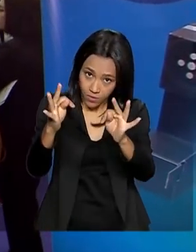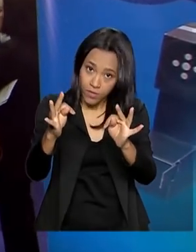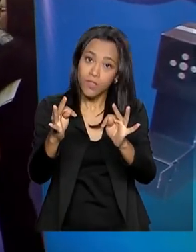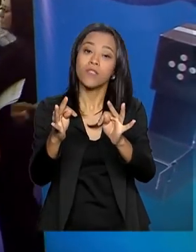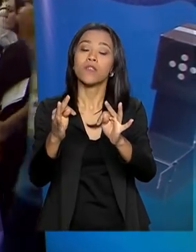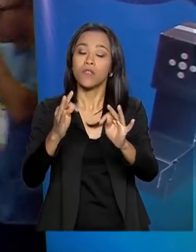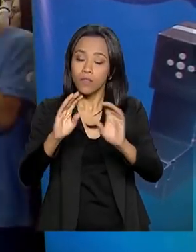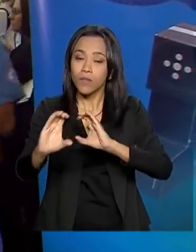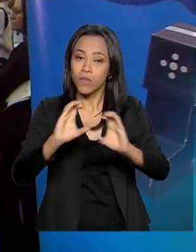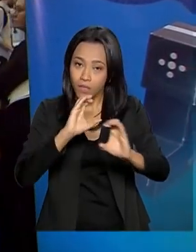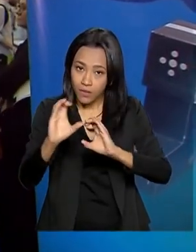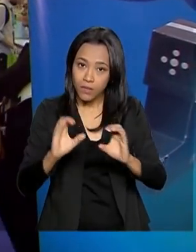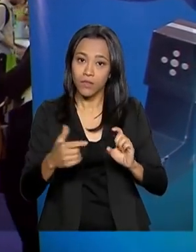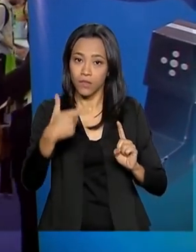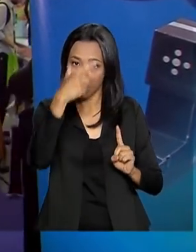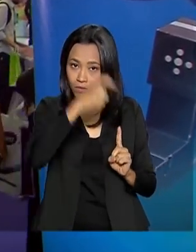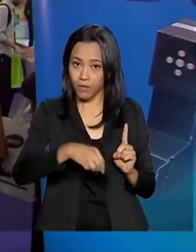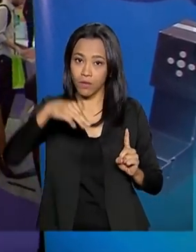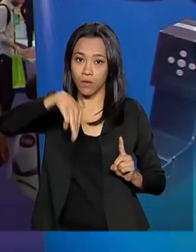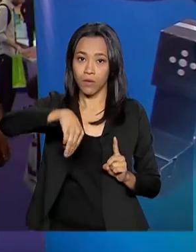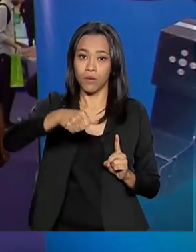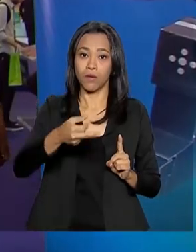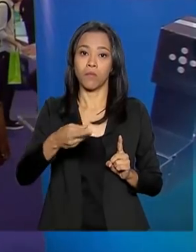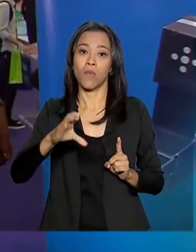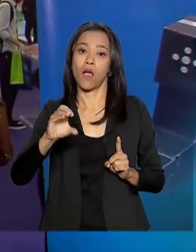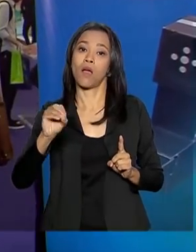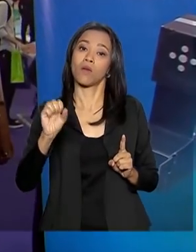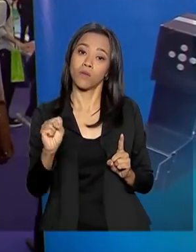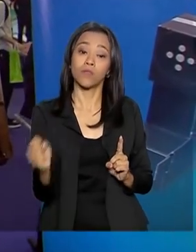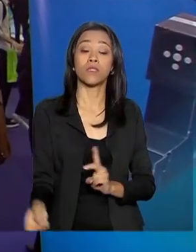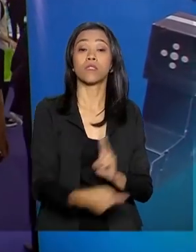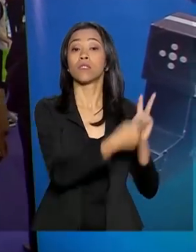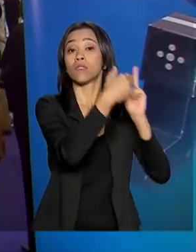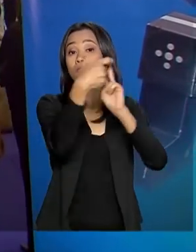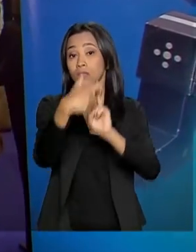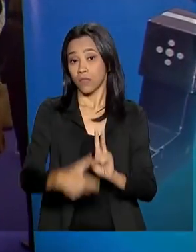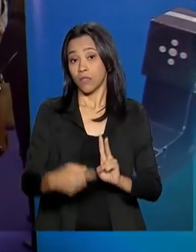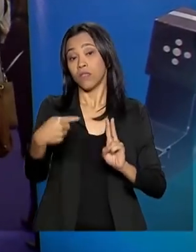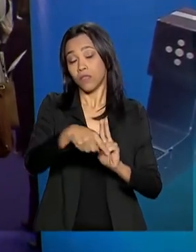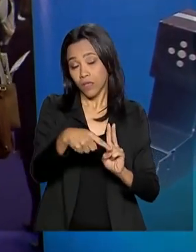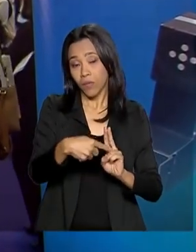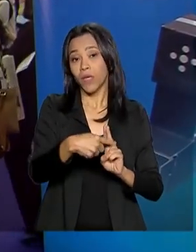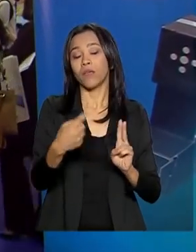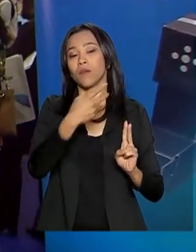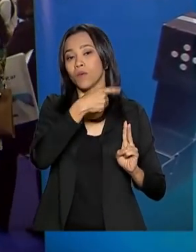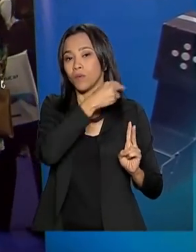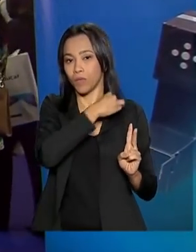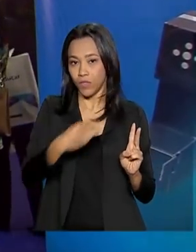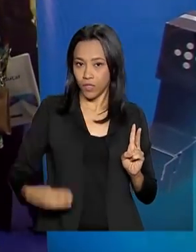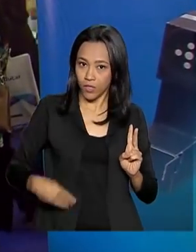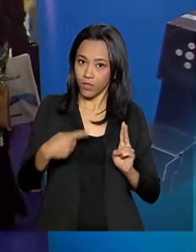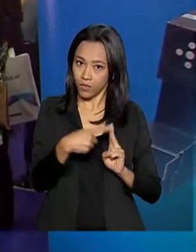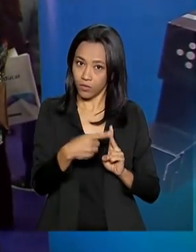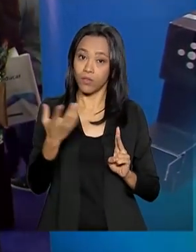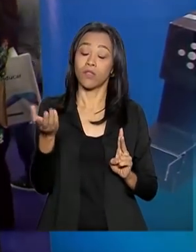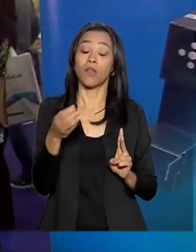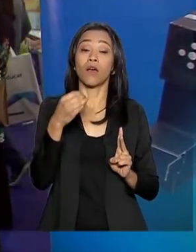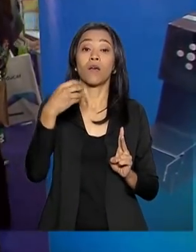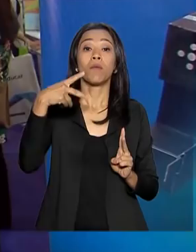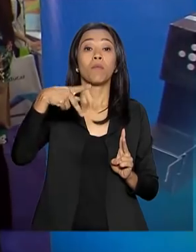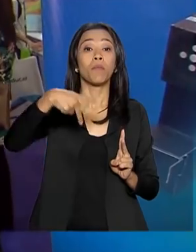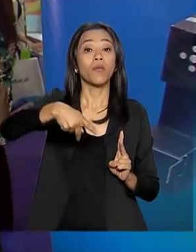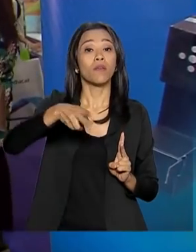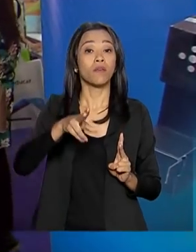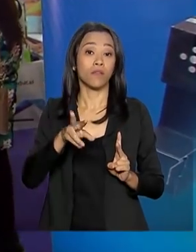e Comunicações, Marcos Pontes, e também da Transparência e Controladoria Geral da União, Wagner Rosário.